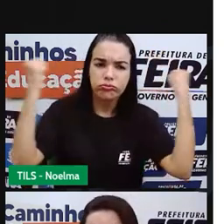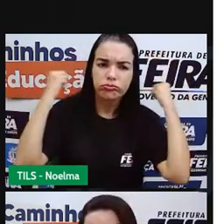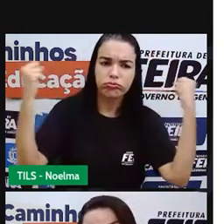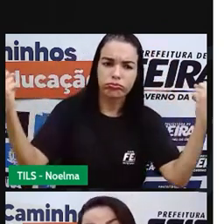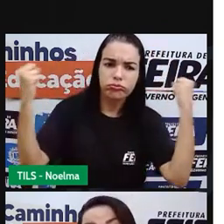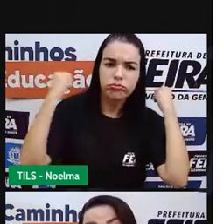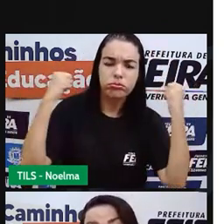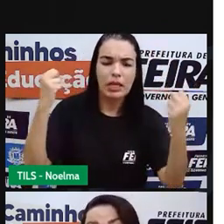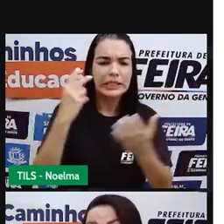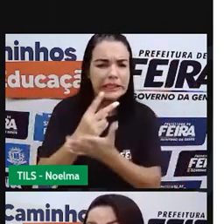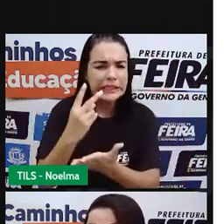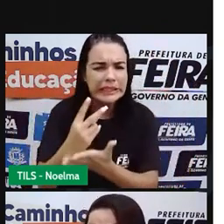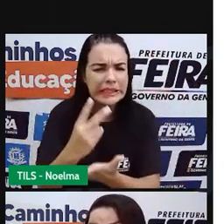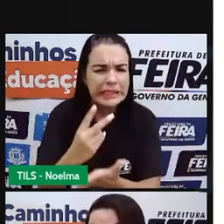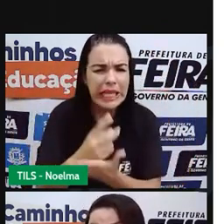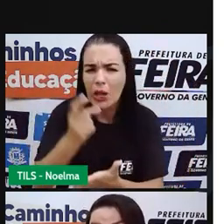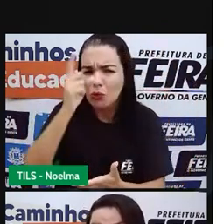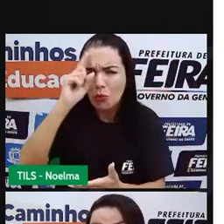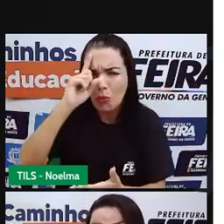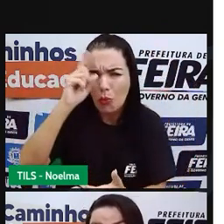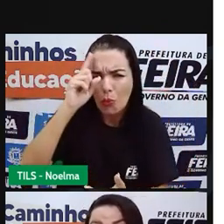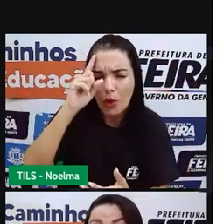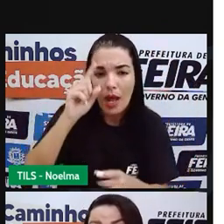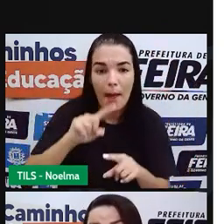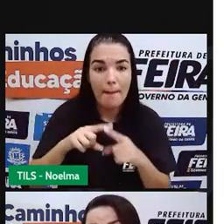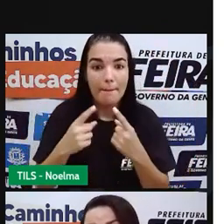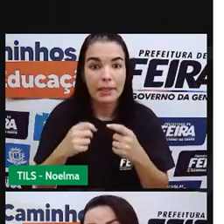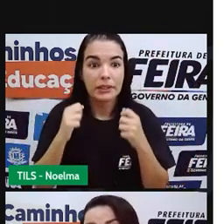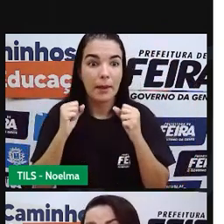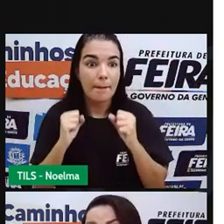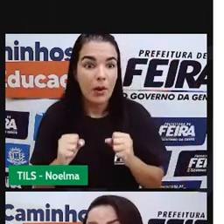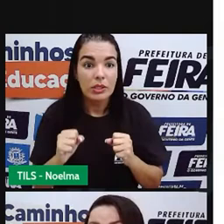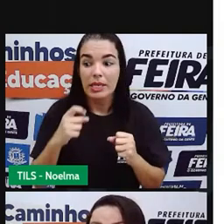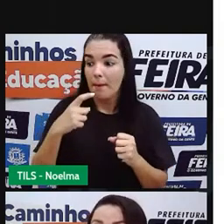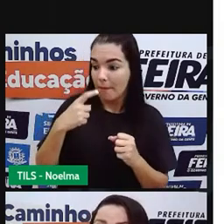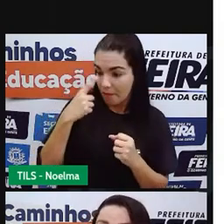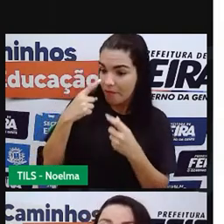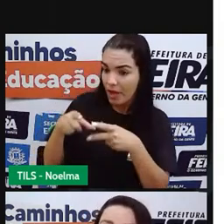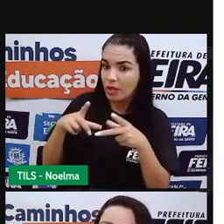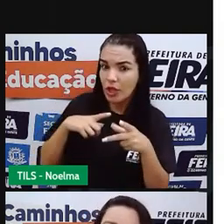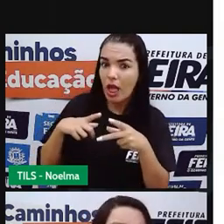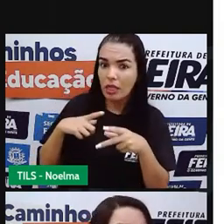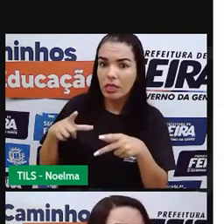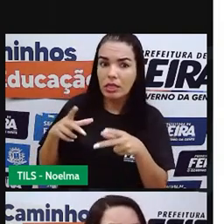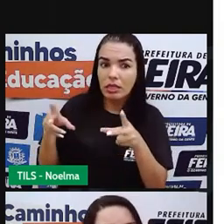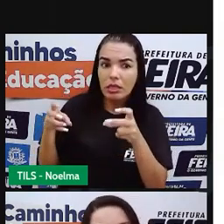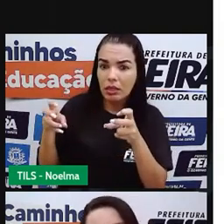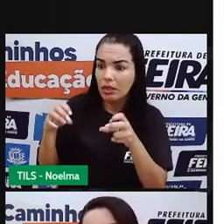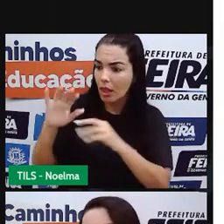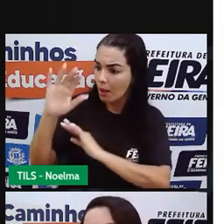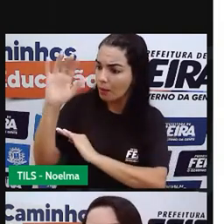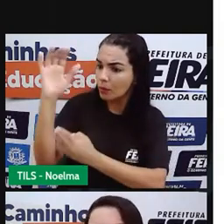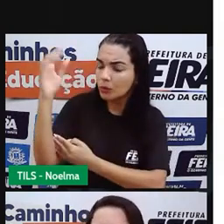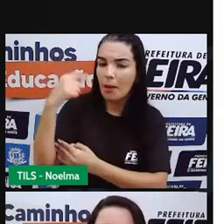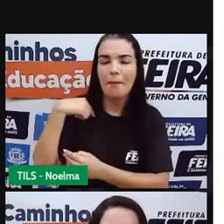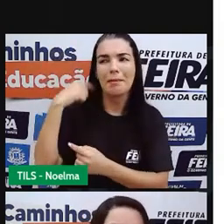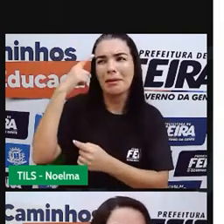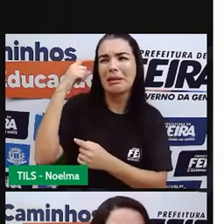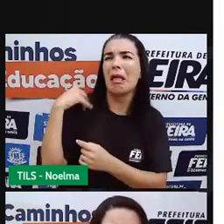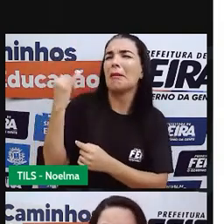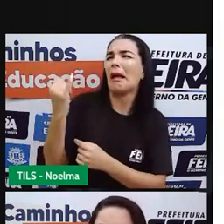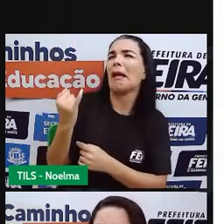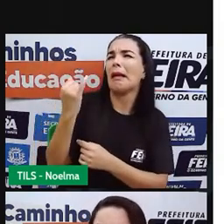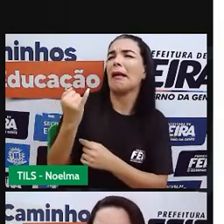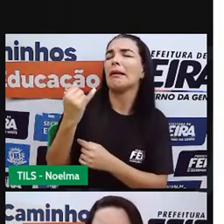exagerada. Ela já pode até estar já musculosa, mas ela não se acha, ela se acha magra. E aí ela quer ficar mais